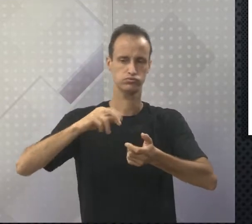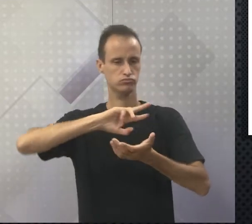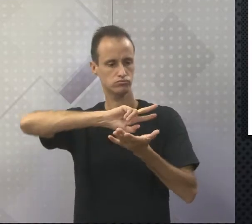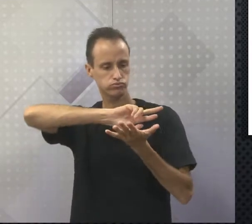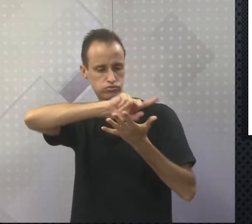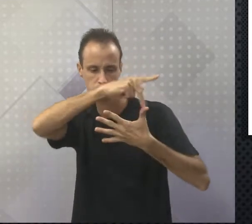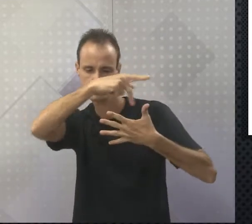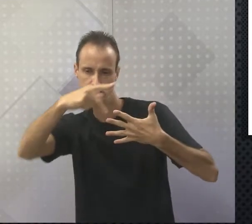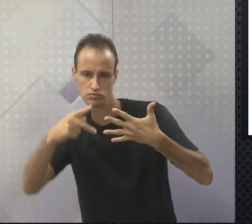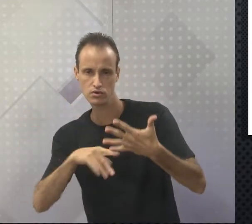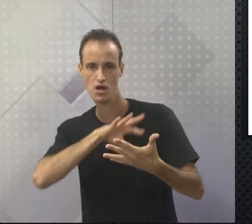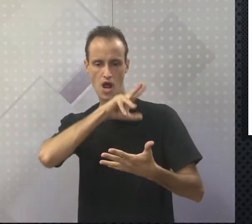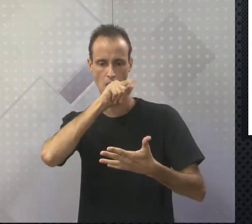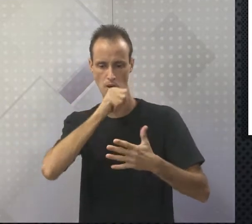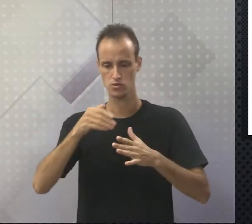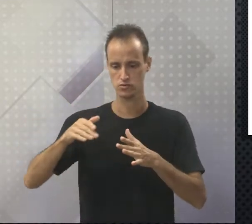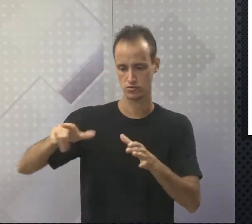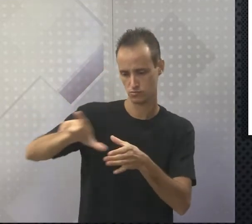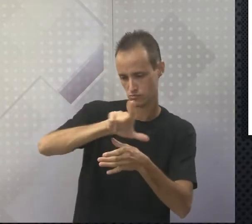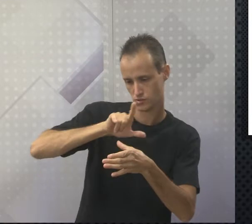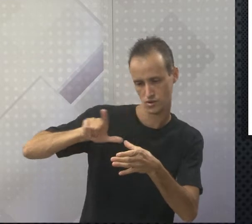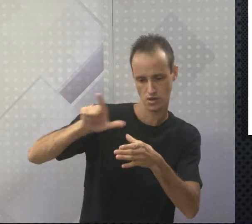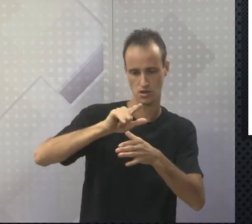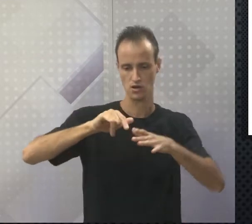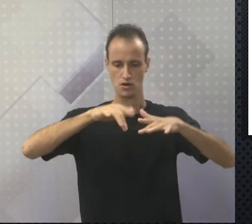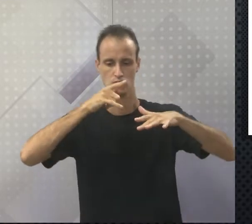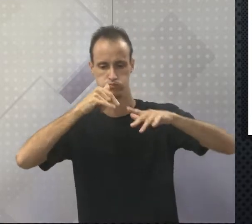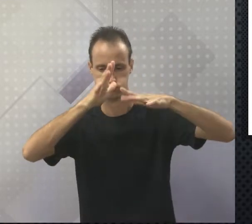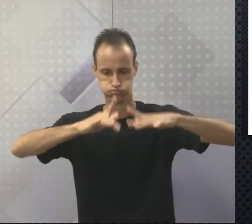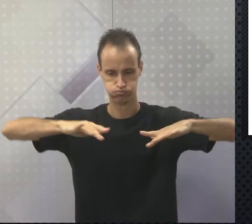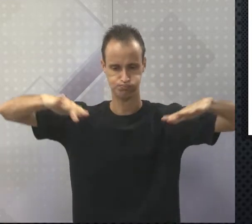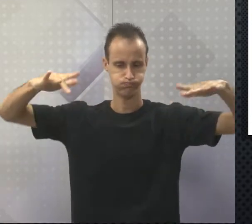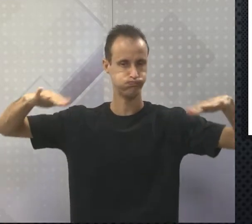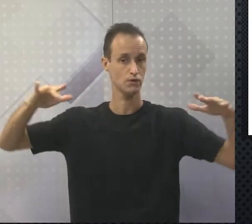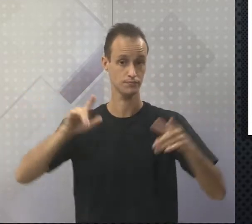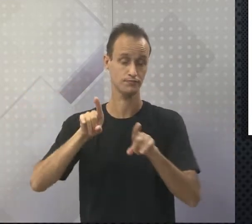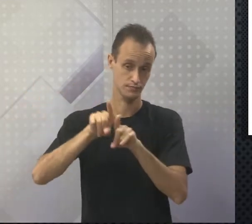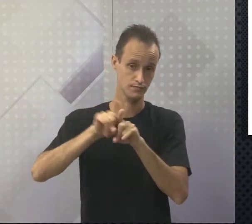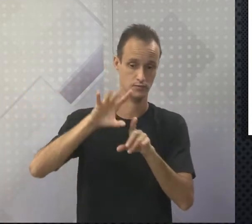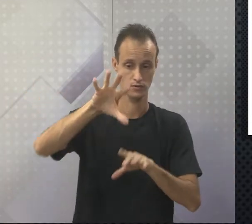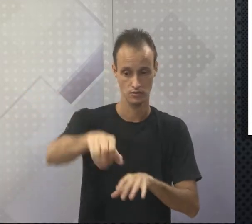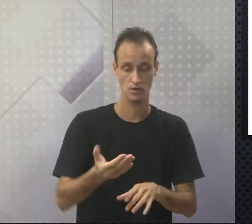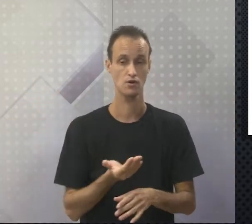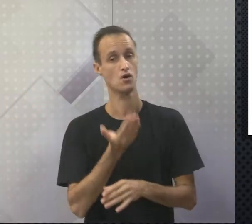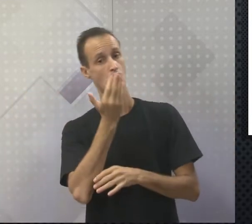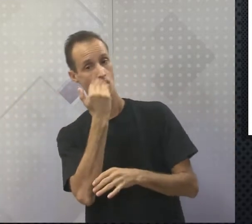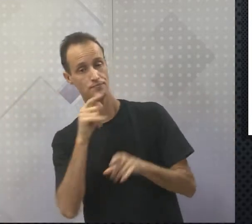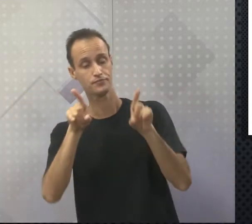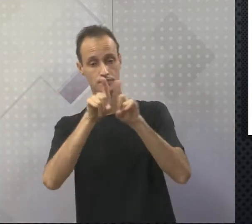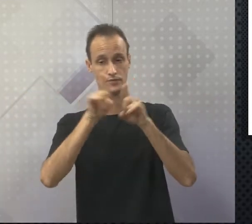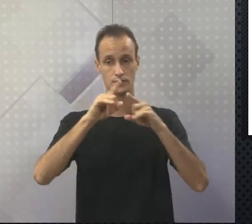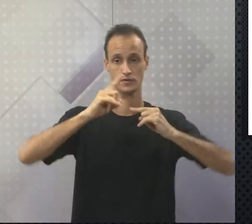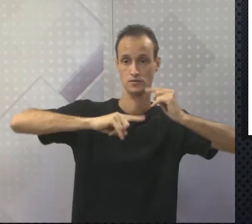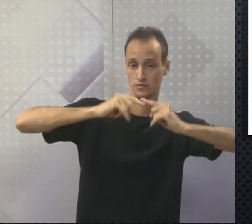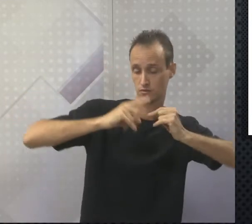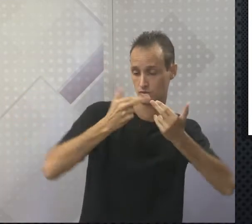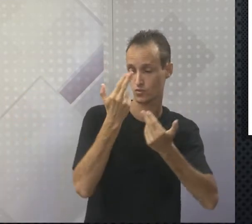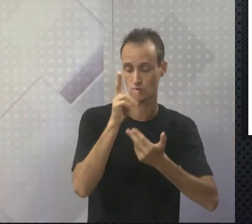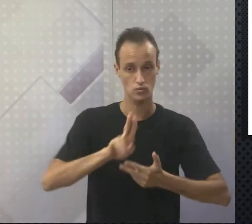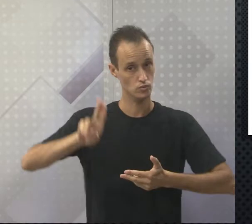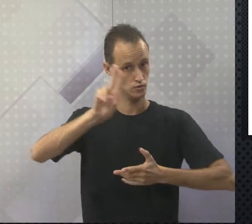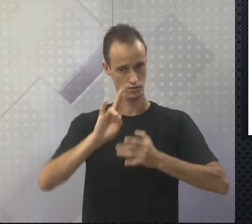rios, lagos, mares e oceanos, para a obtenção de alimentos e também de matéria-prima para a indústria. Além de